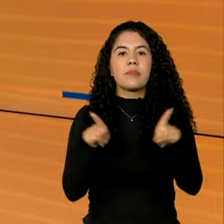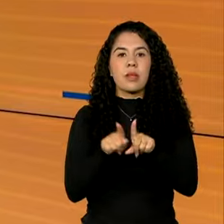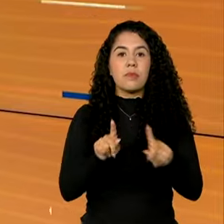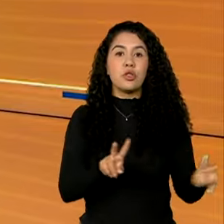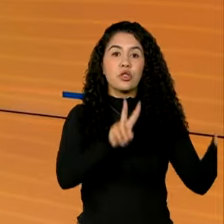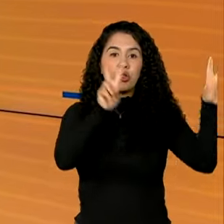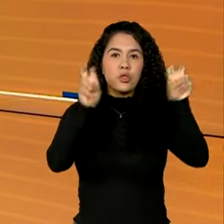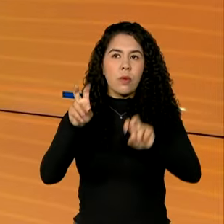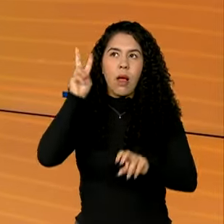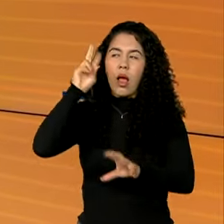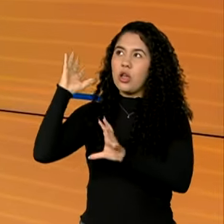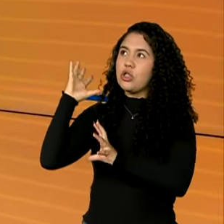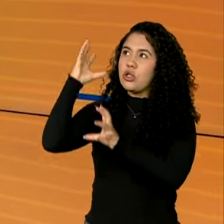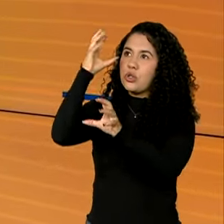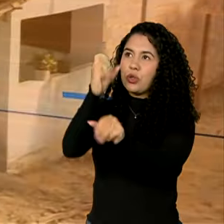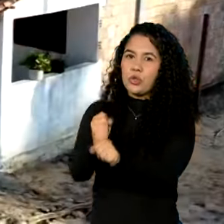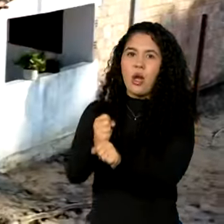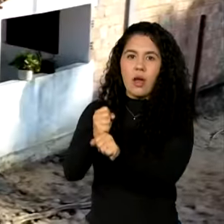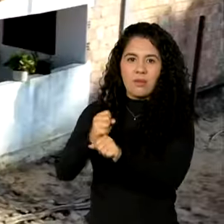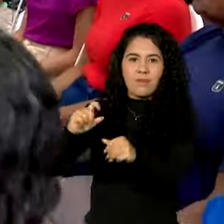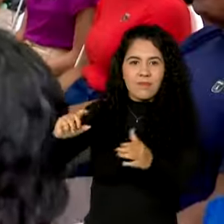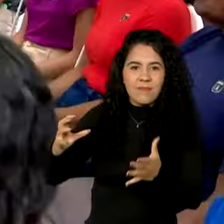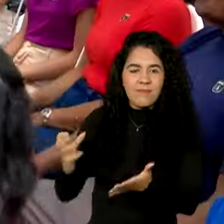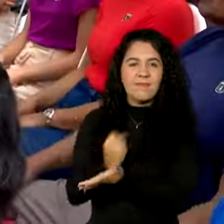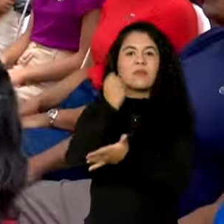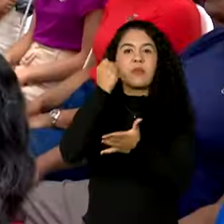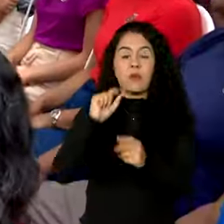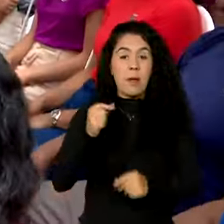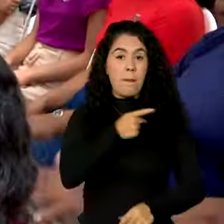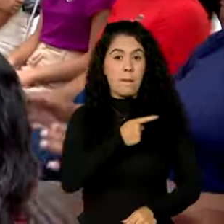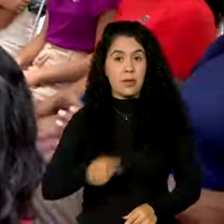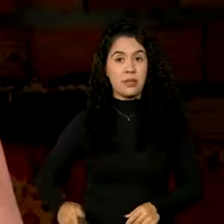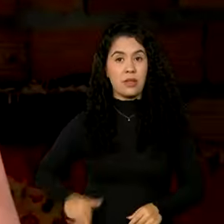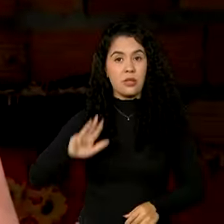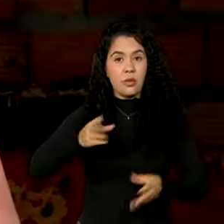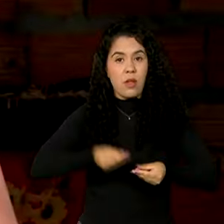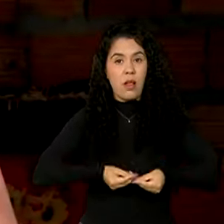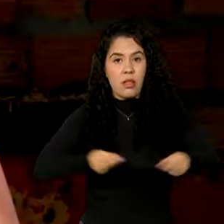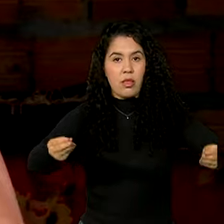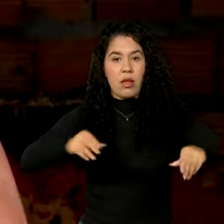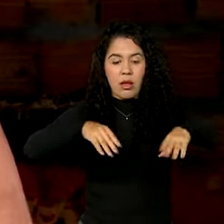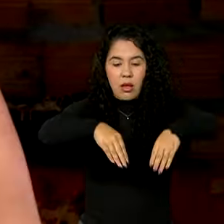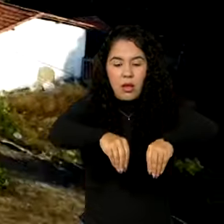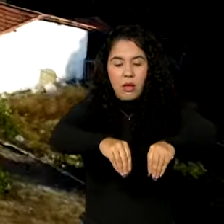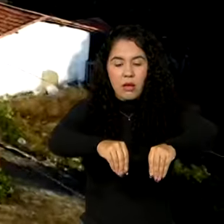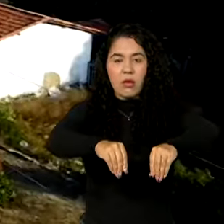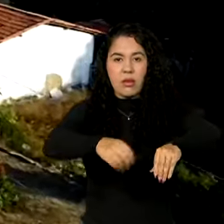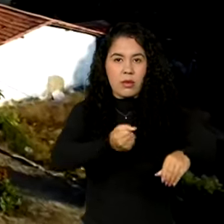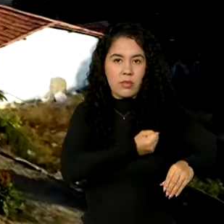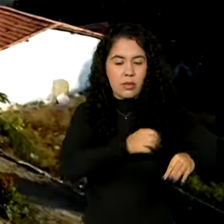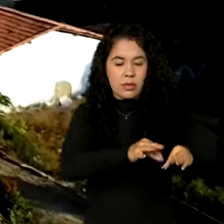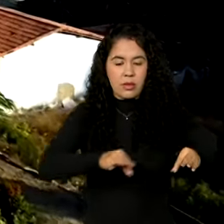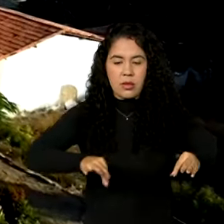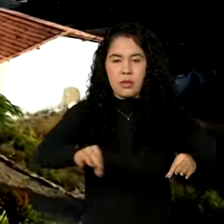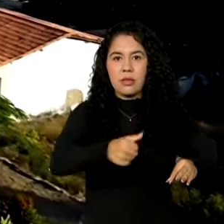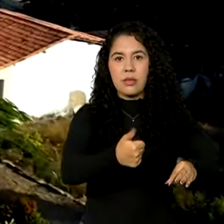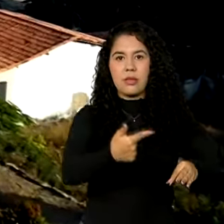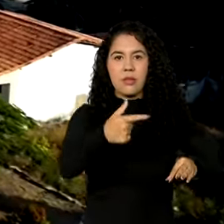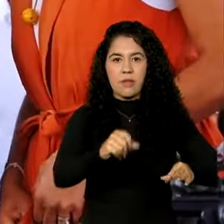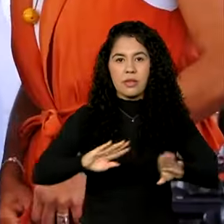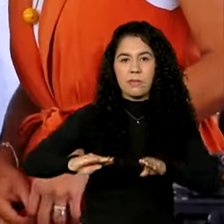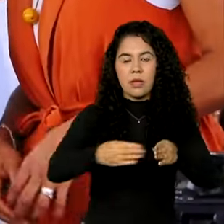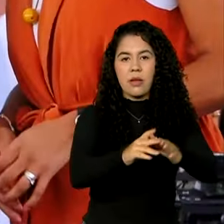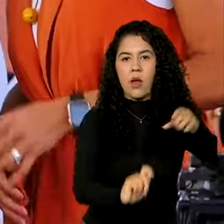histórica, presidente Lula entrega 120 mil hectares a quilombolas de nove estados e sela um acordo